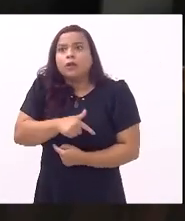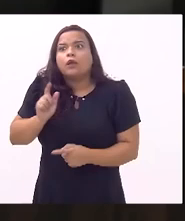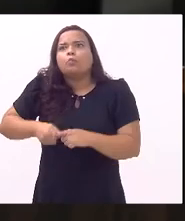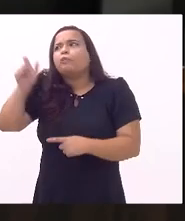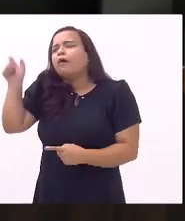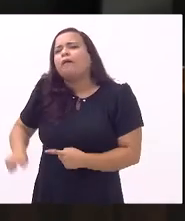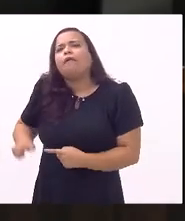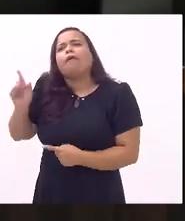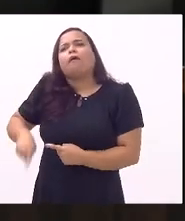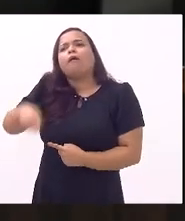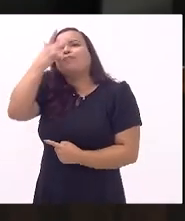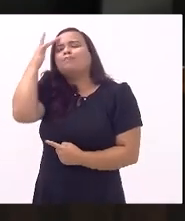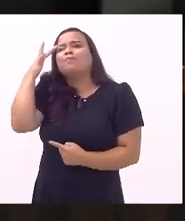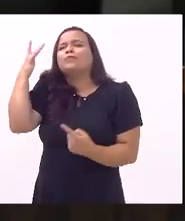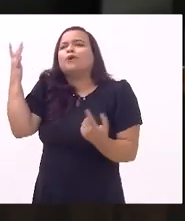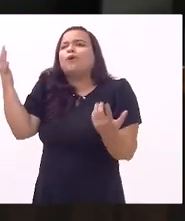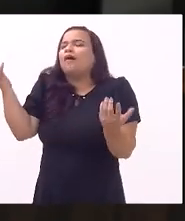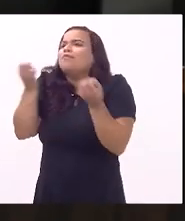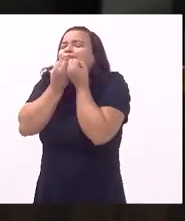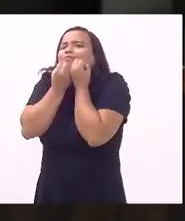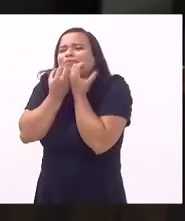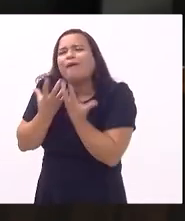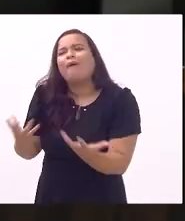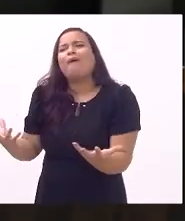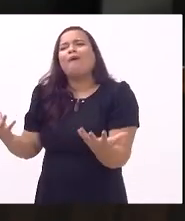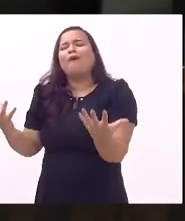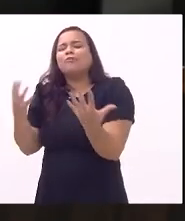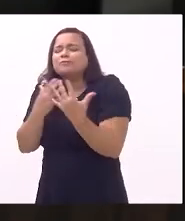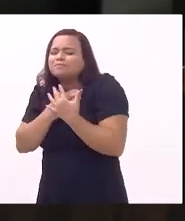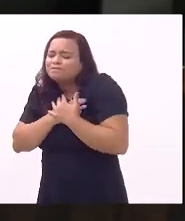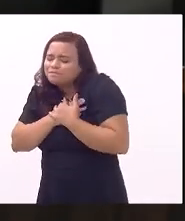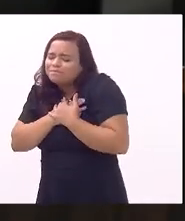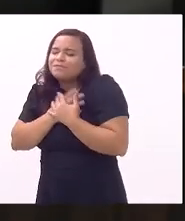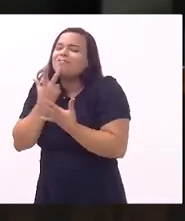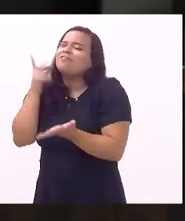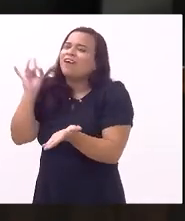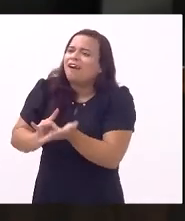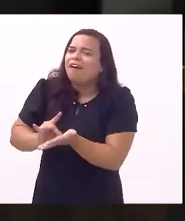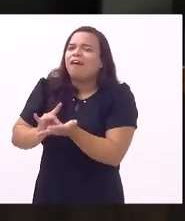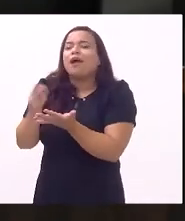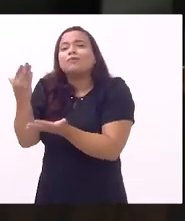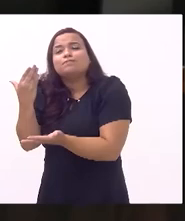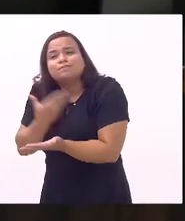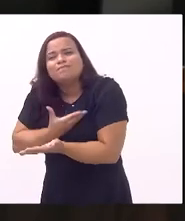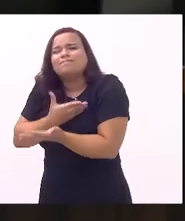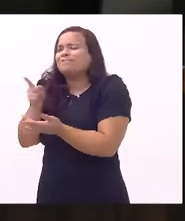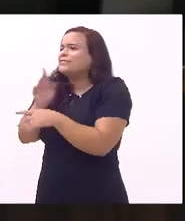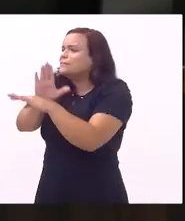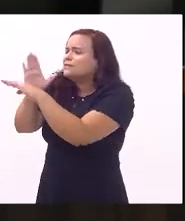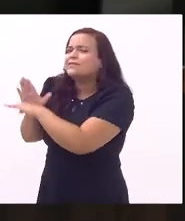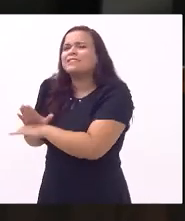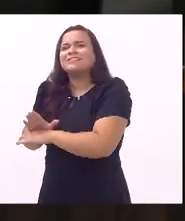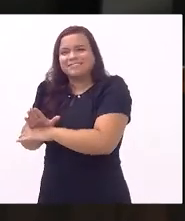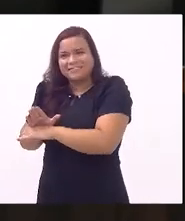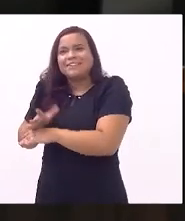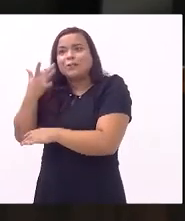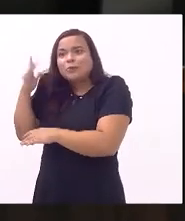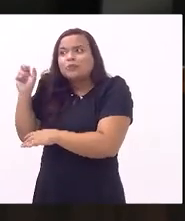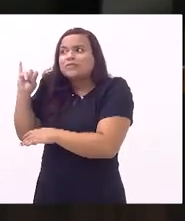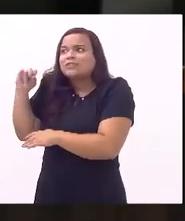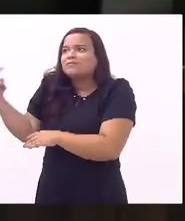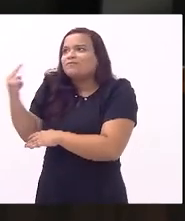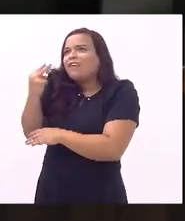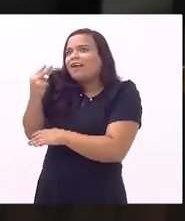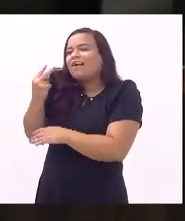é uma pessoa pura é uma pessoa sincera amiga não sei se ele vai me interpretar